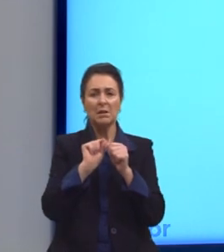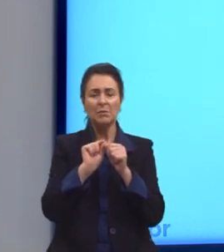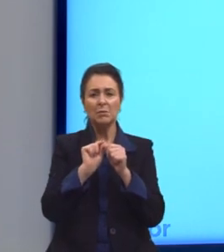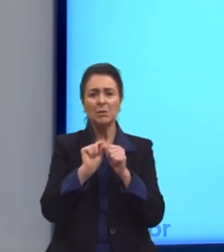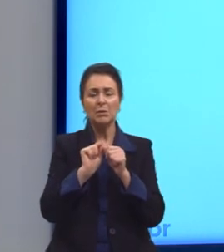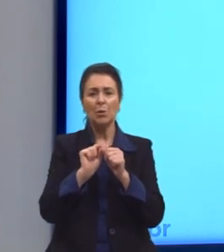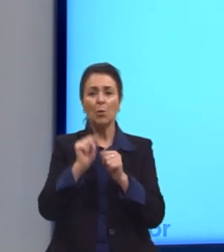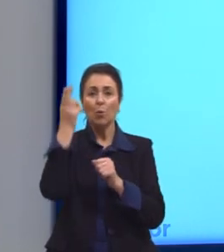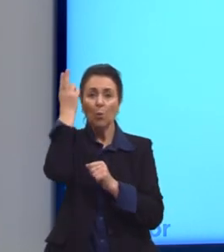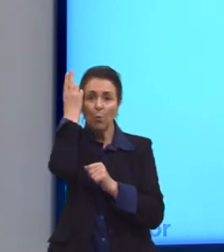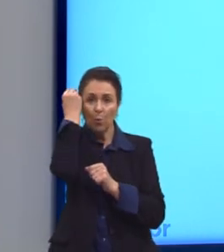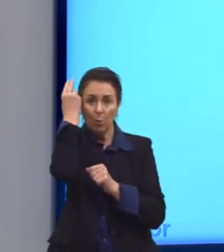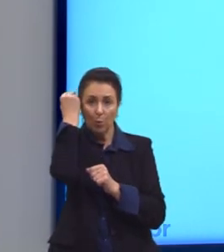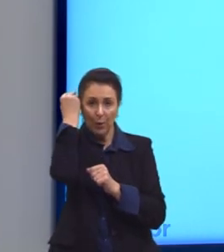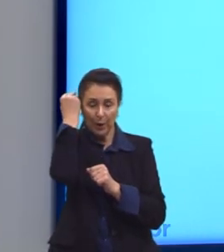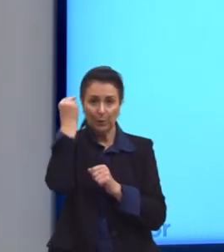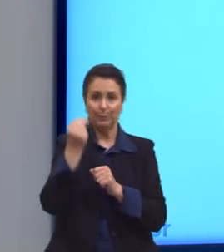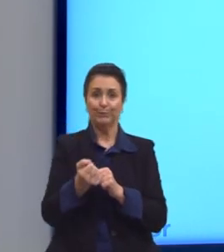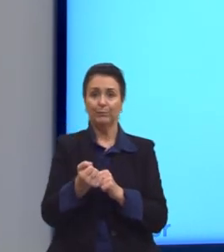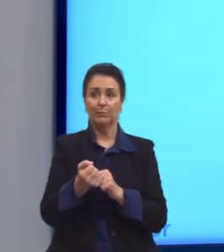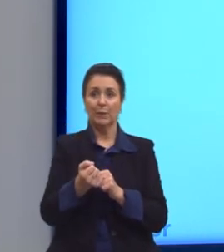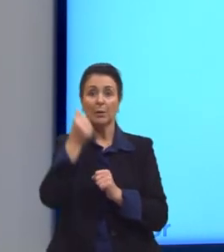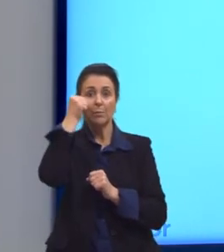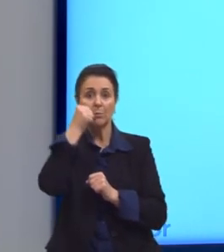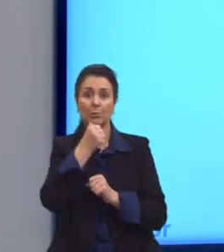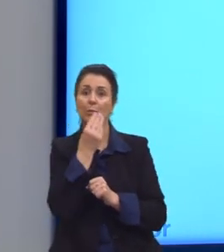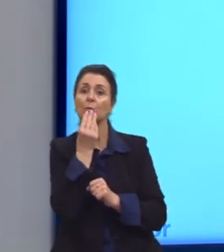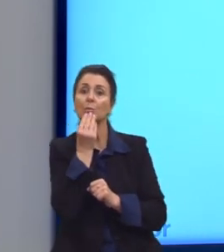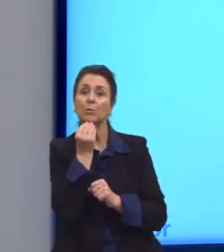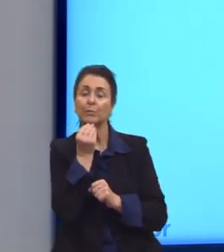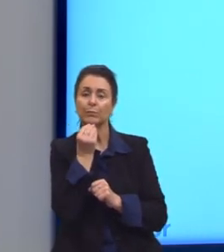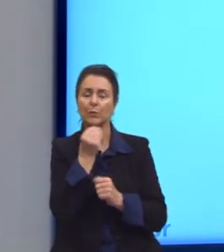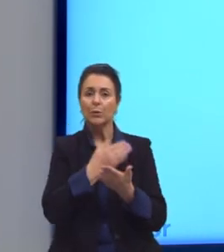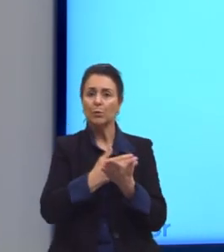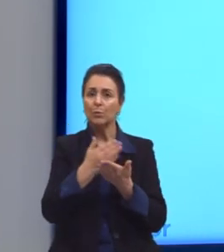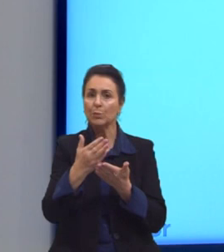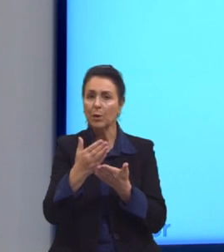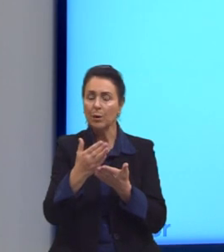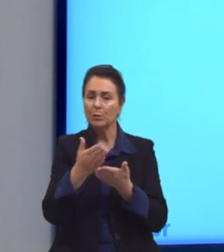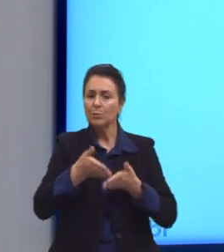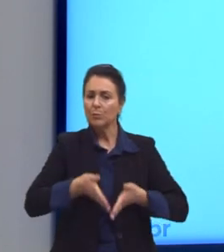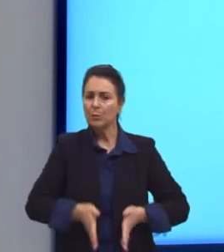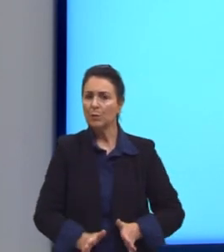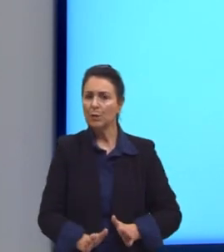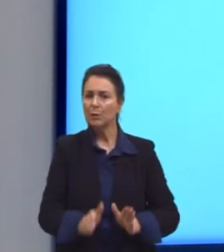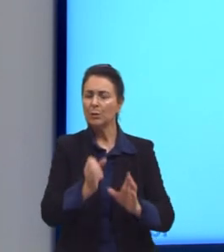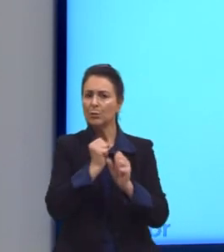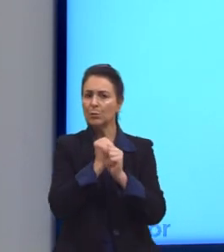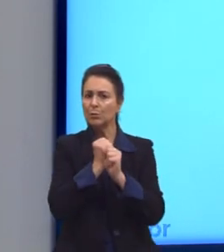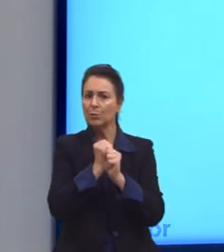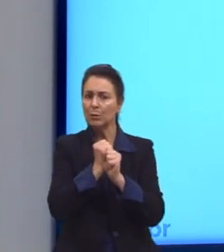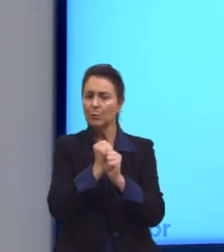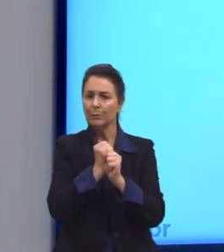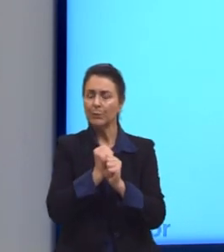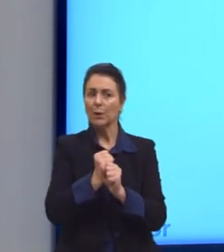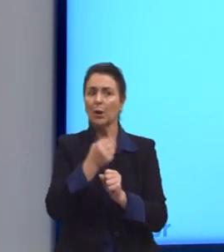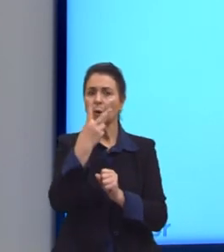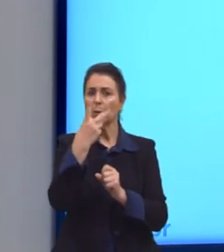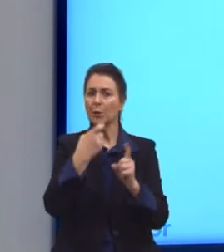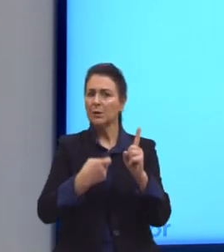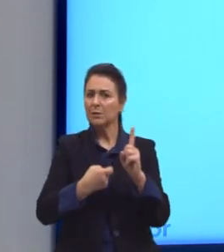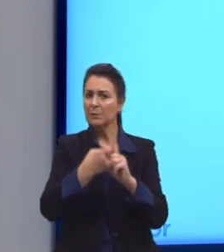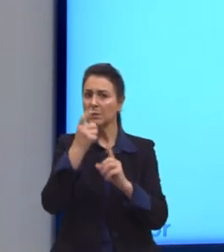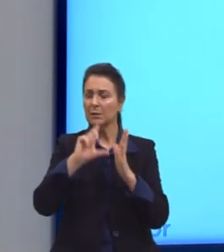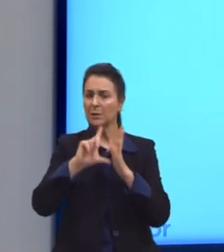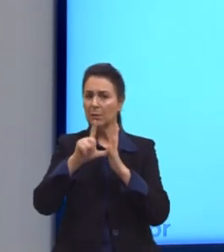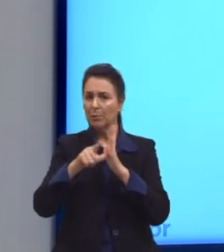um coelho macho e uma fêmea nascem no início do ano, assumindo que, depois de dois meses de